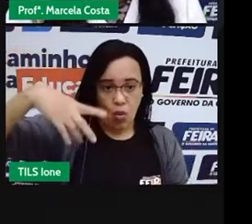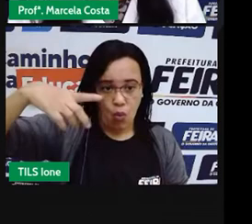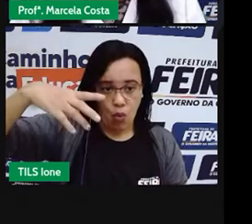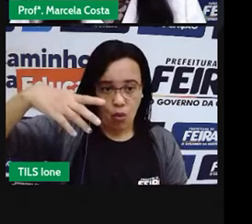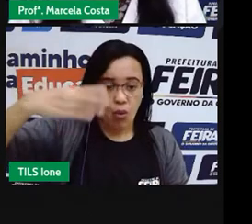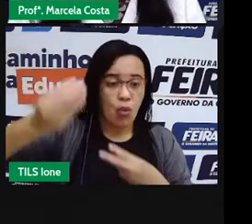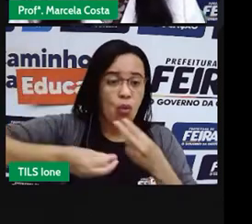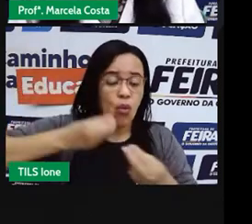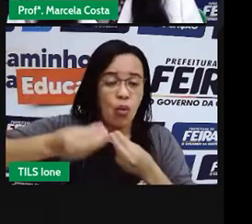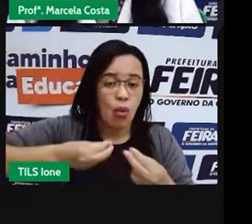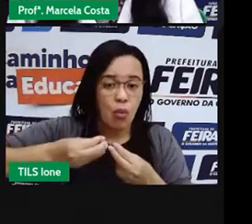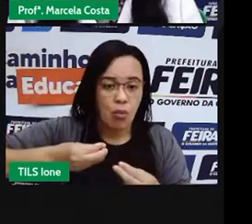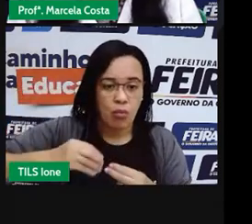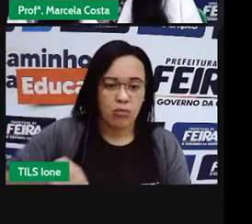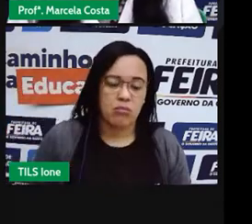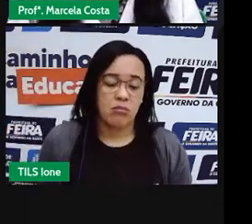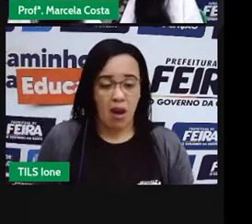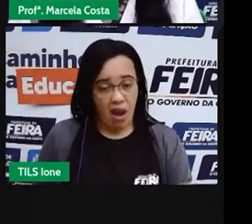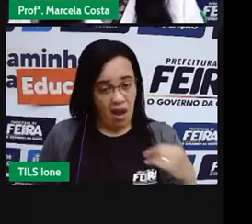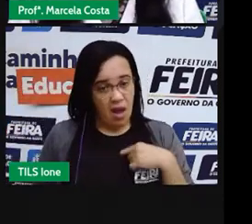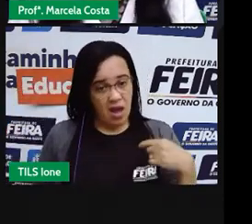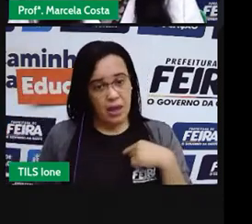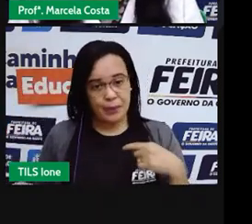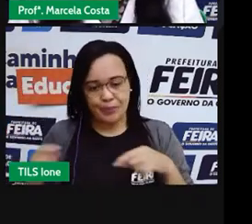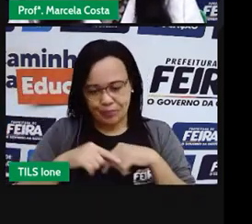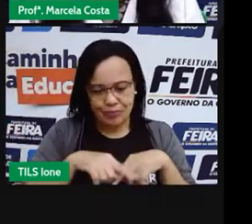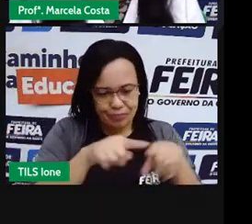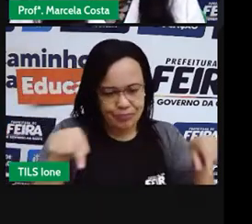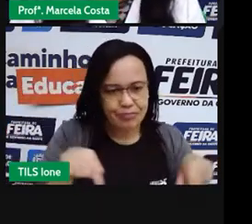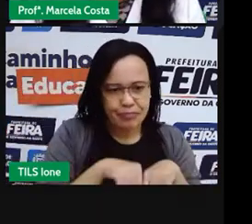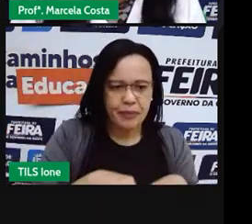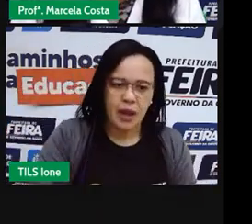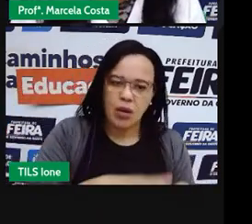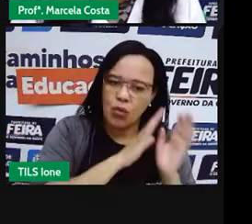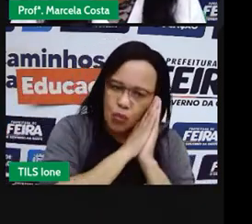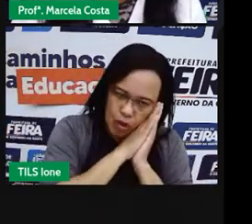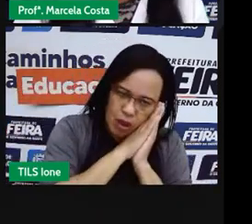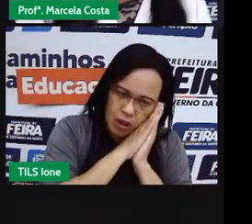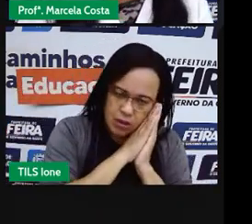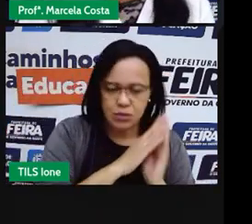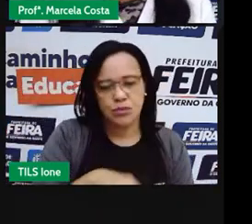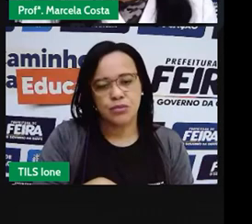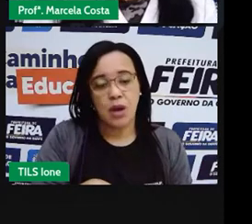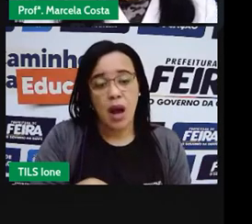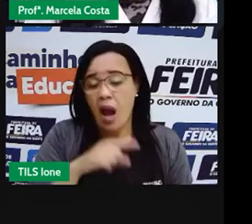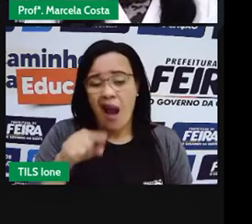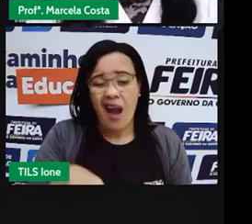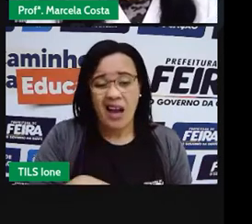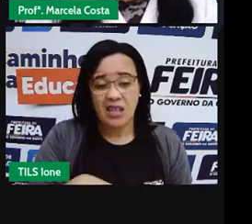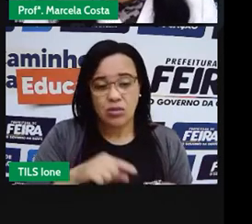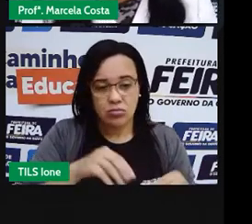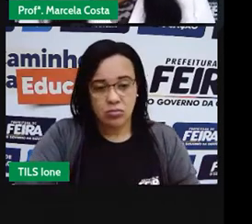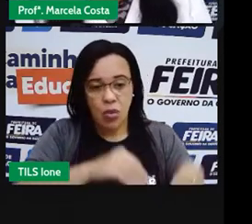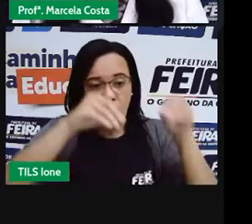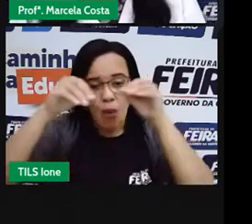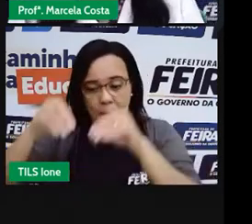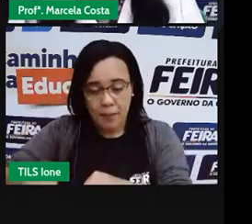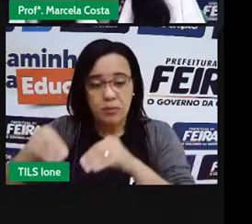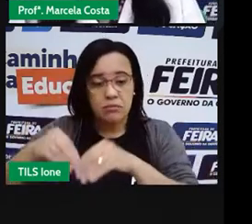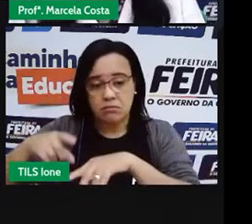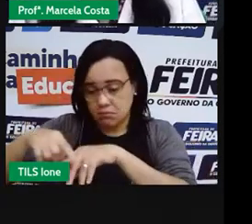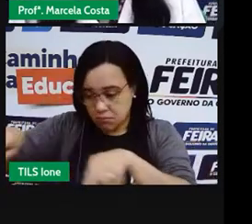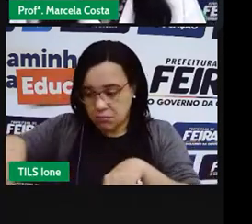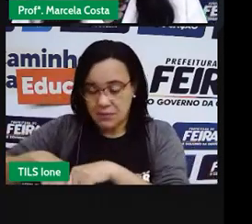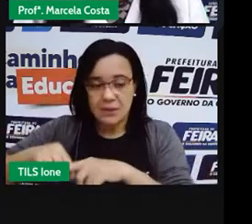quando você está no quarto, ali à noite, você está no quarto, e agora você vai assistir TV na